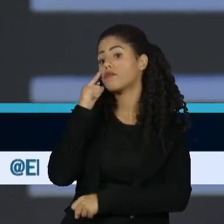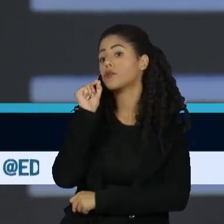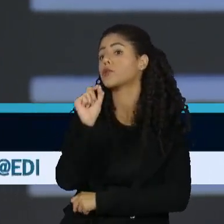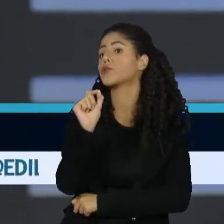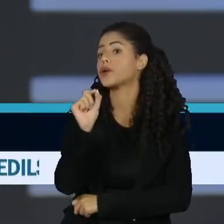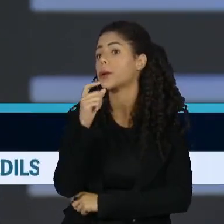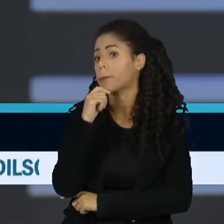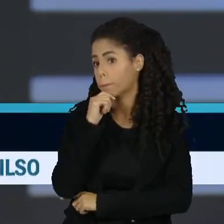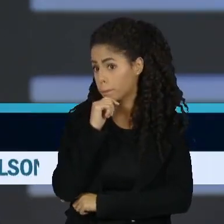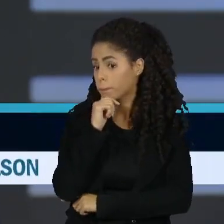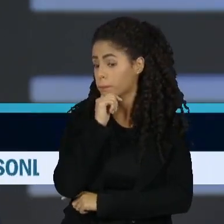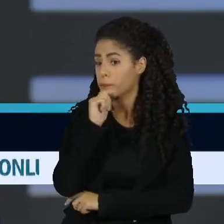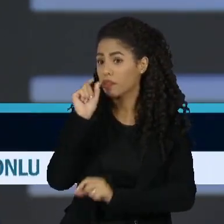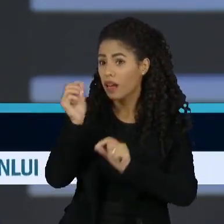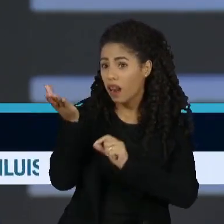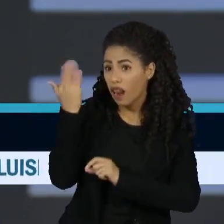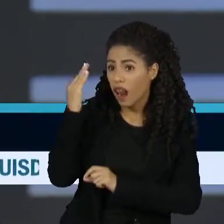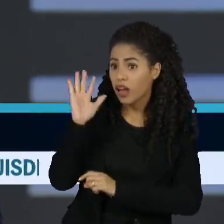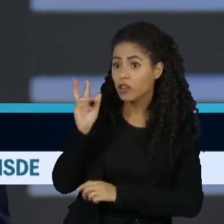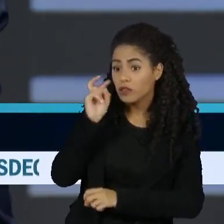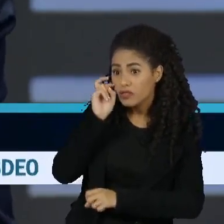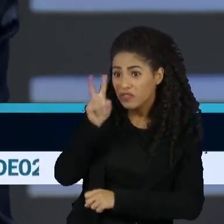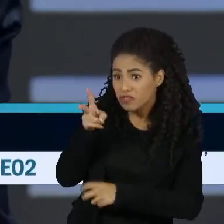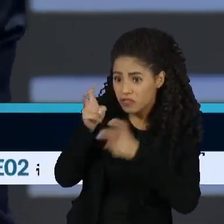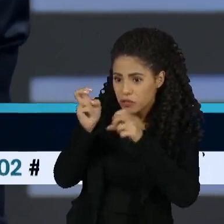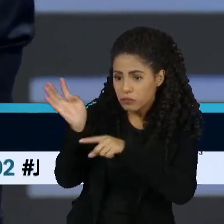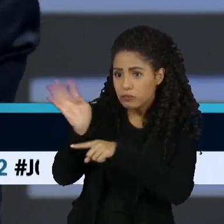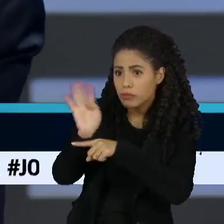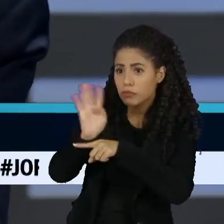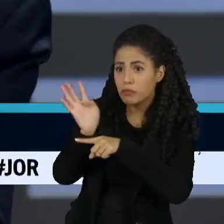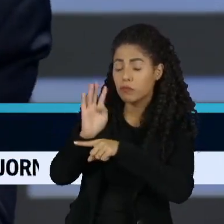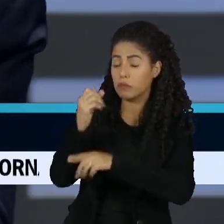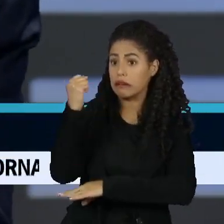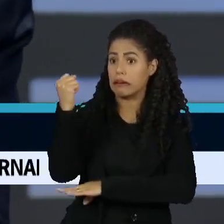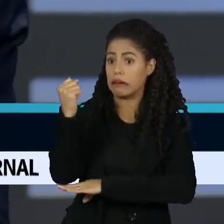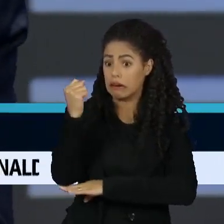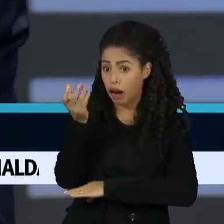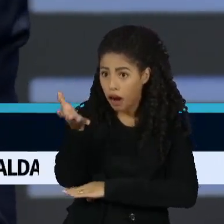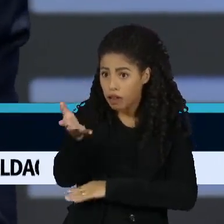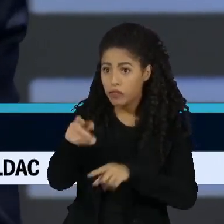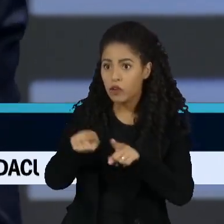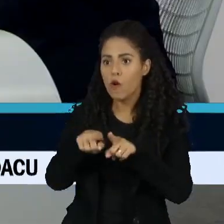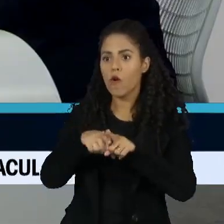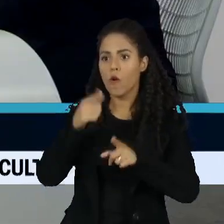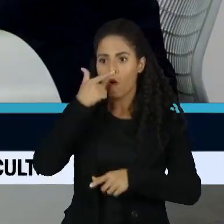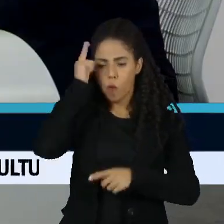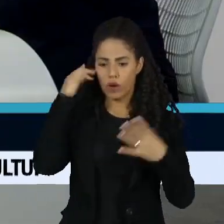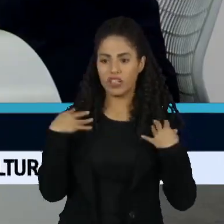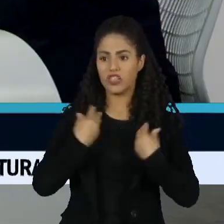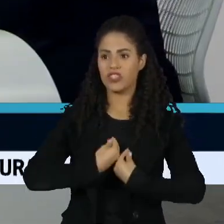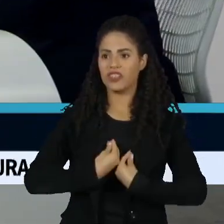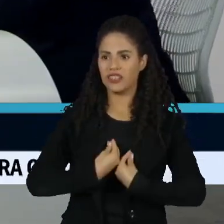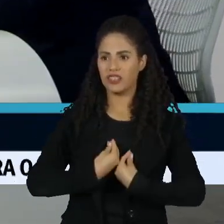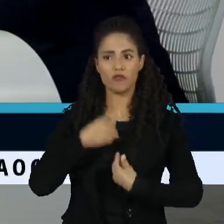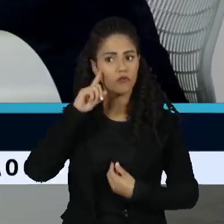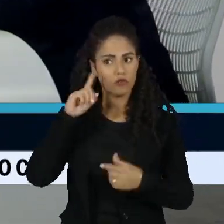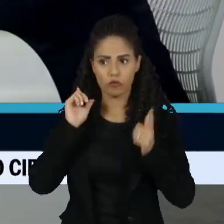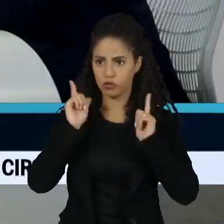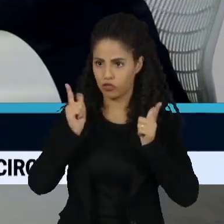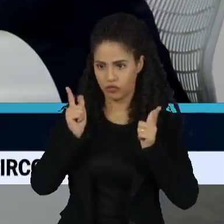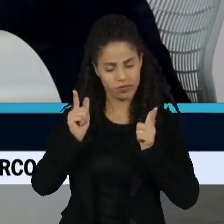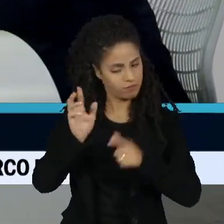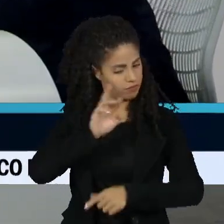daquelas cenas que nós assistimos gravíssimas, que, como diz o ministro Alexandre Moraes, não foi um domingo no parque, foi um golpe